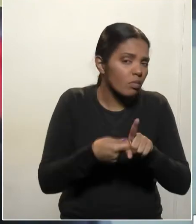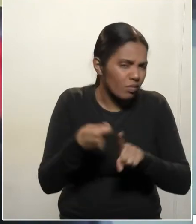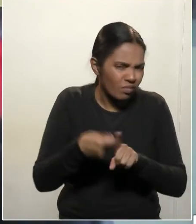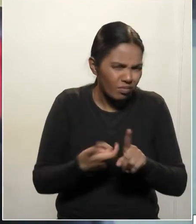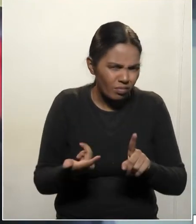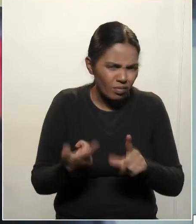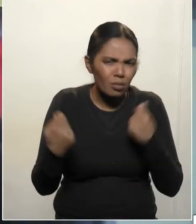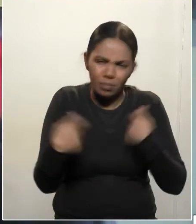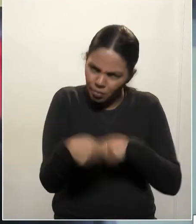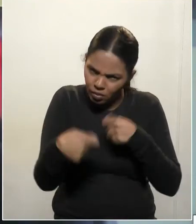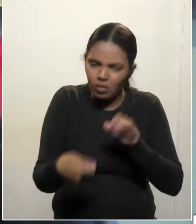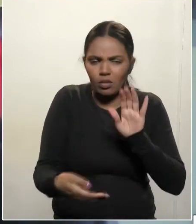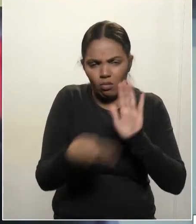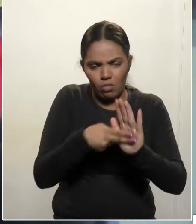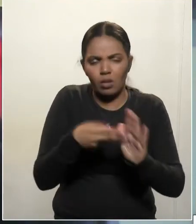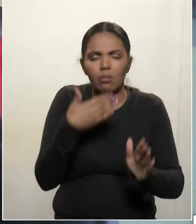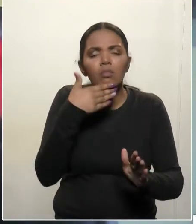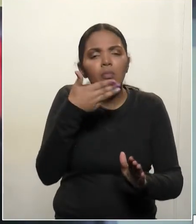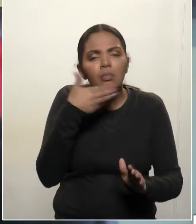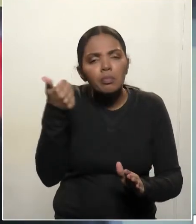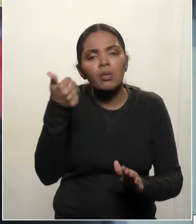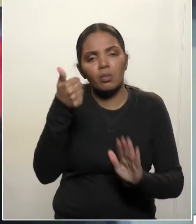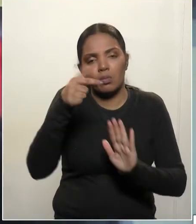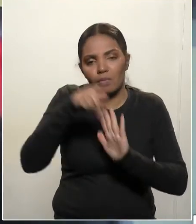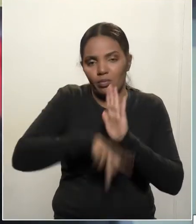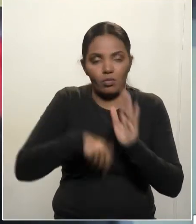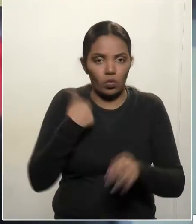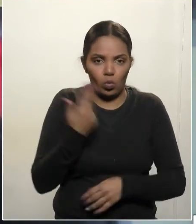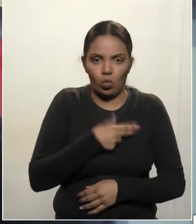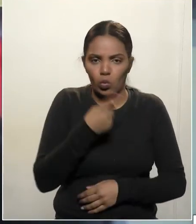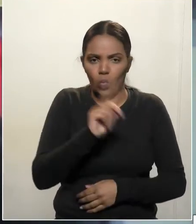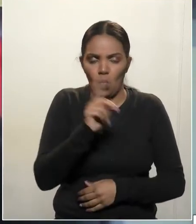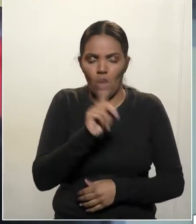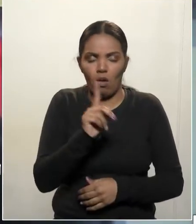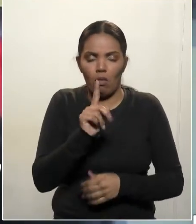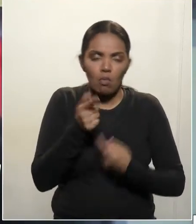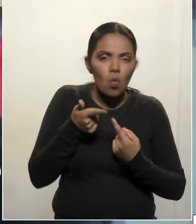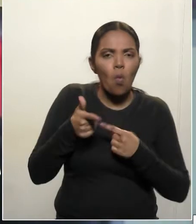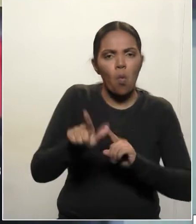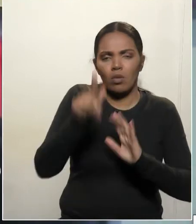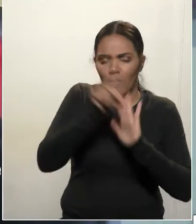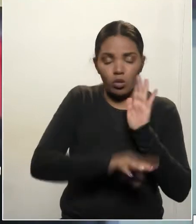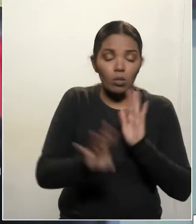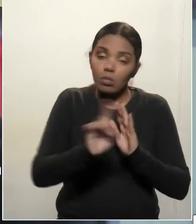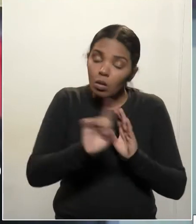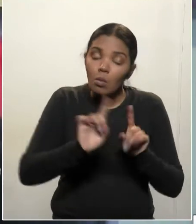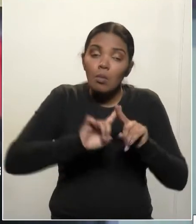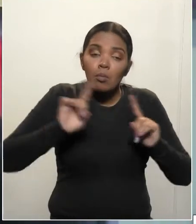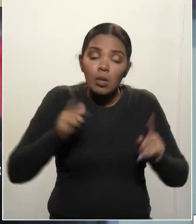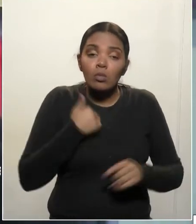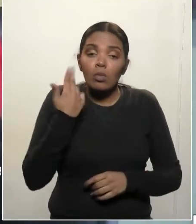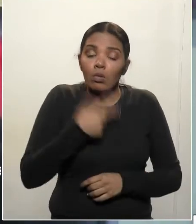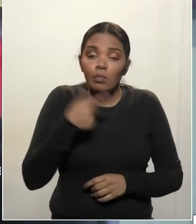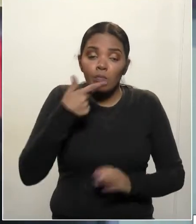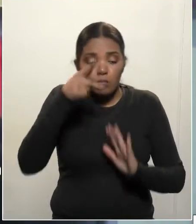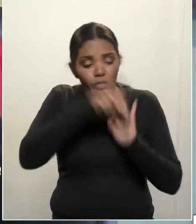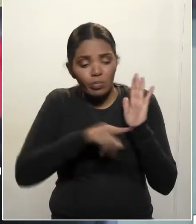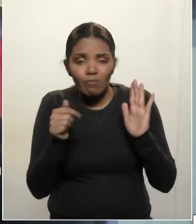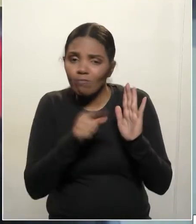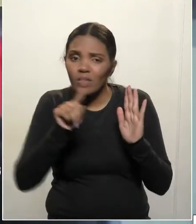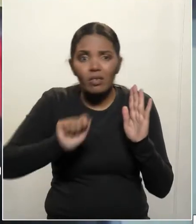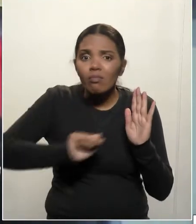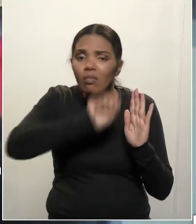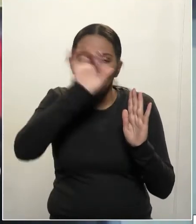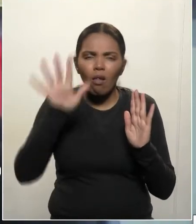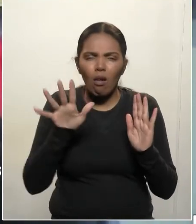que são emendas que precisam ser feitas para melhorar o projeto. Nós não somos contra o projeto, por sermos contra o projeto. Acontece que o projeto não esclarece uma série de